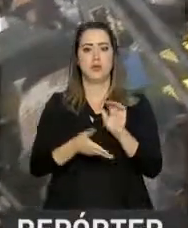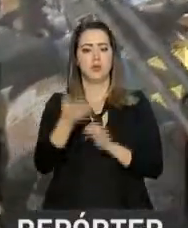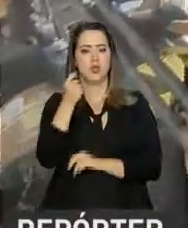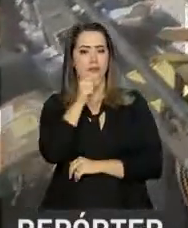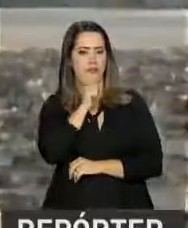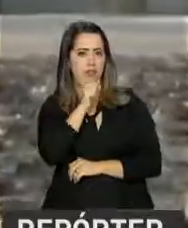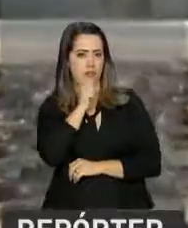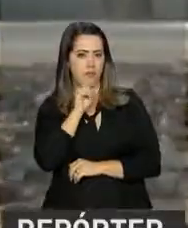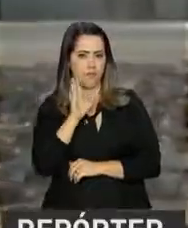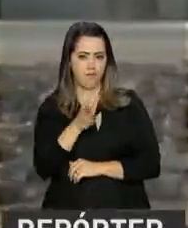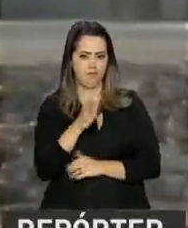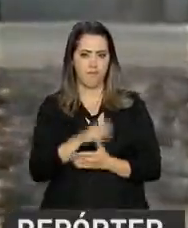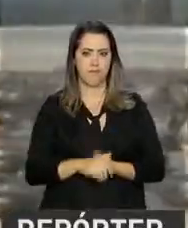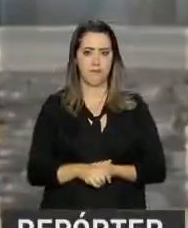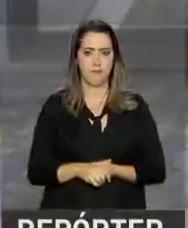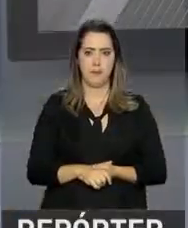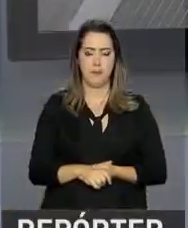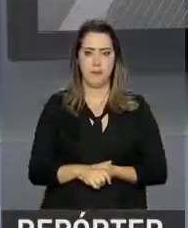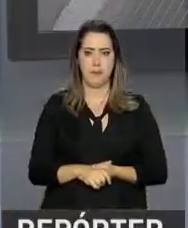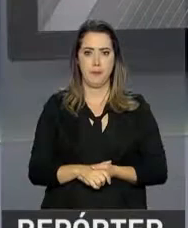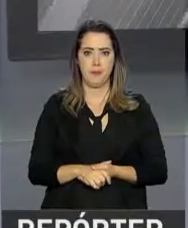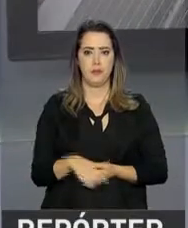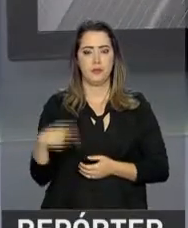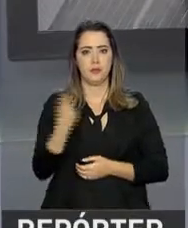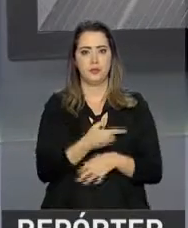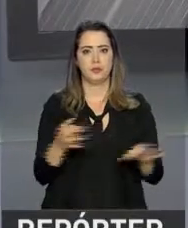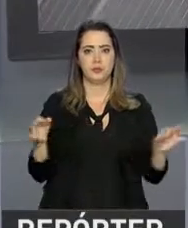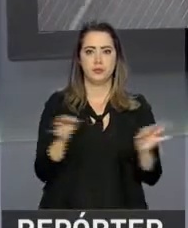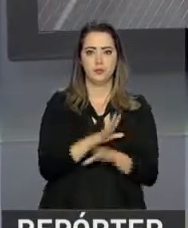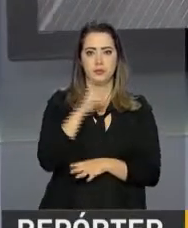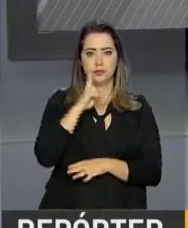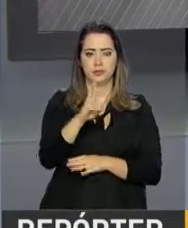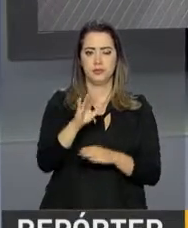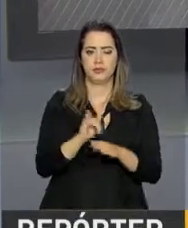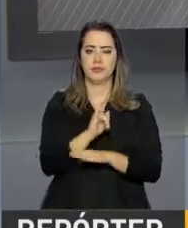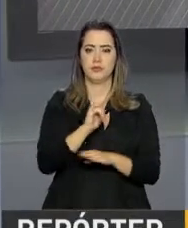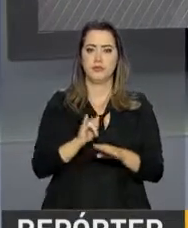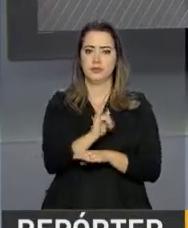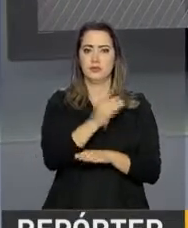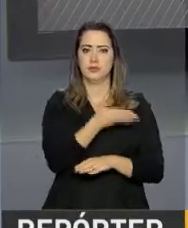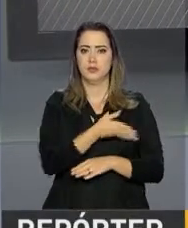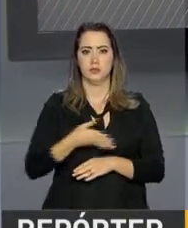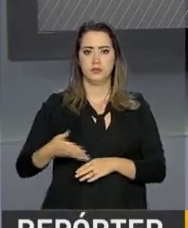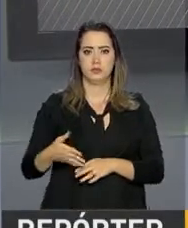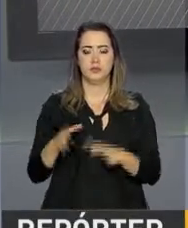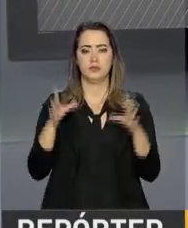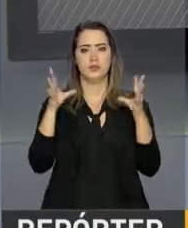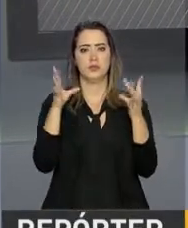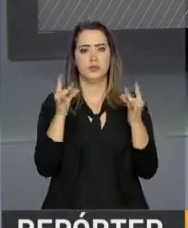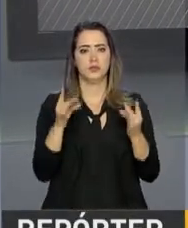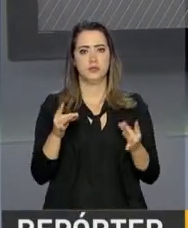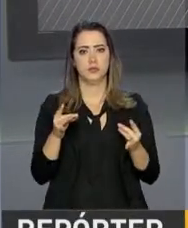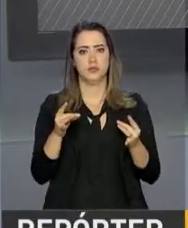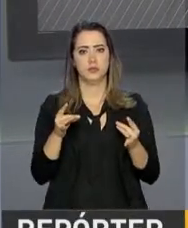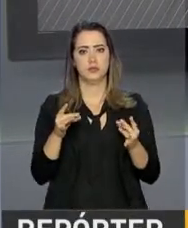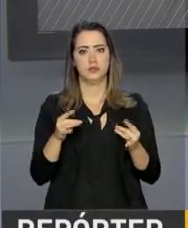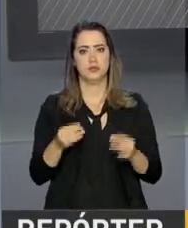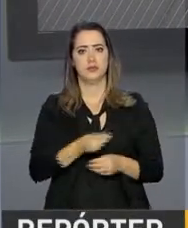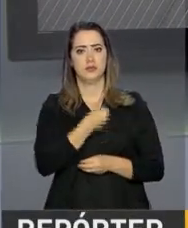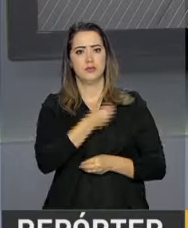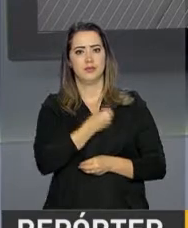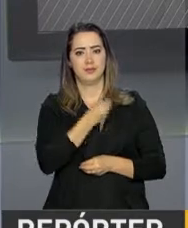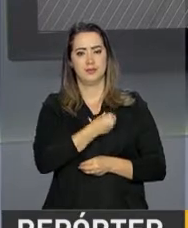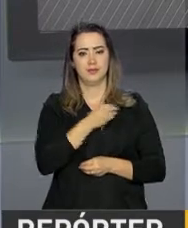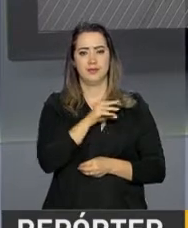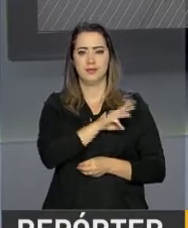estarem ultrapassadas. E nós ficamos por aqui. Você pode rever as reportagens no YouTube. E a programação